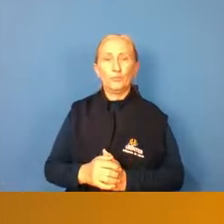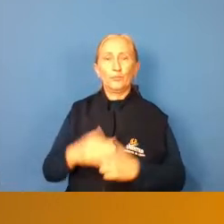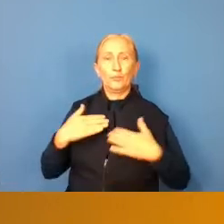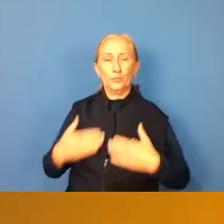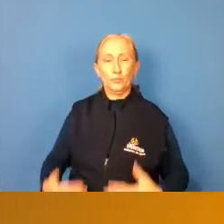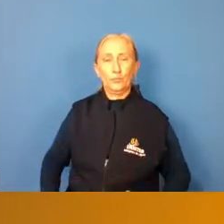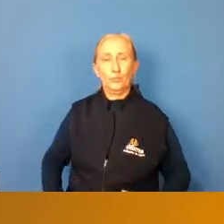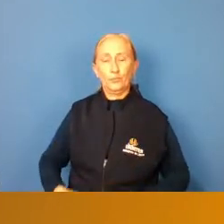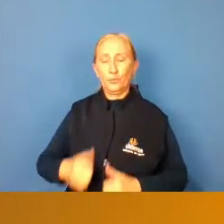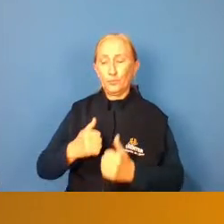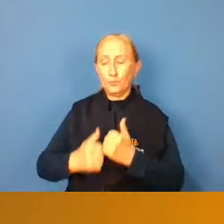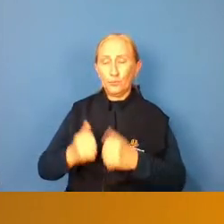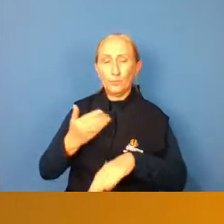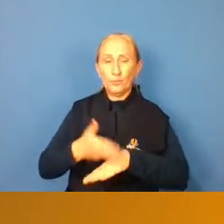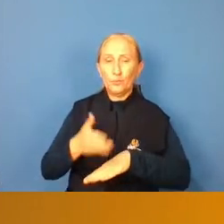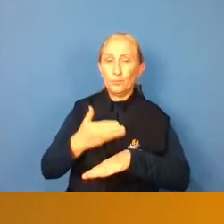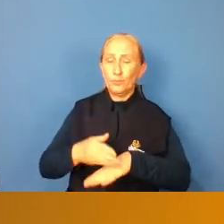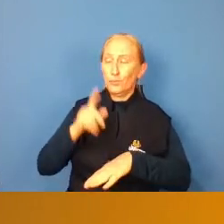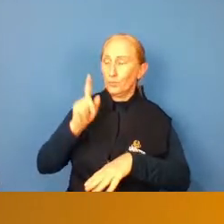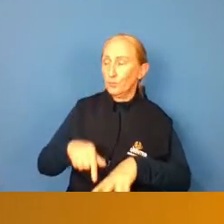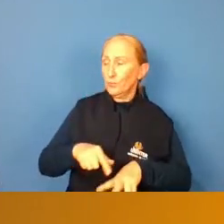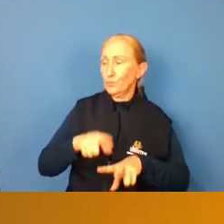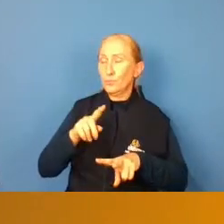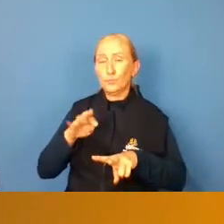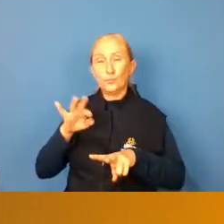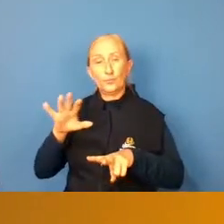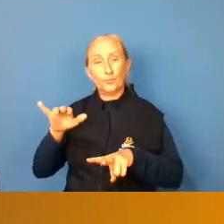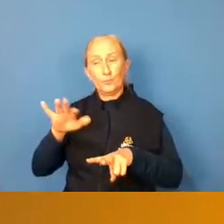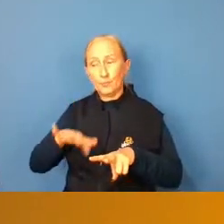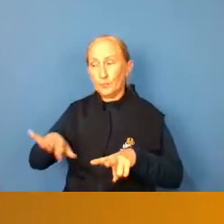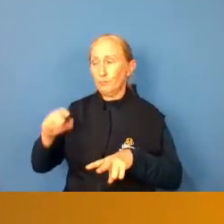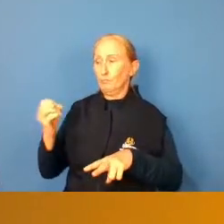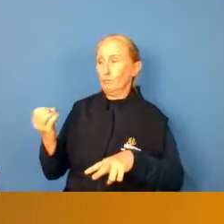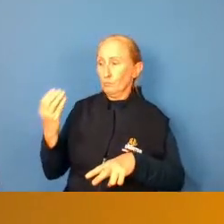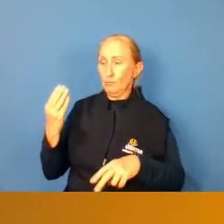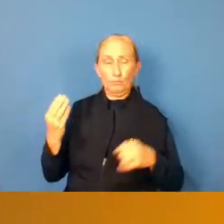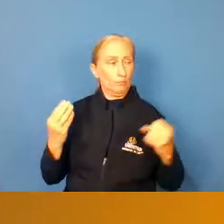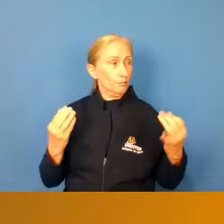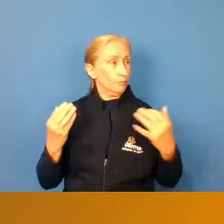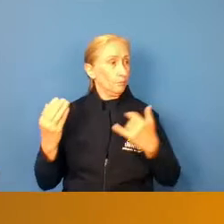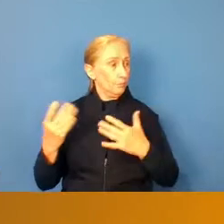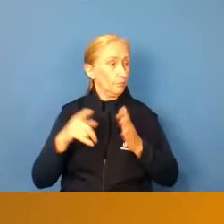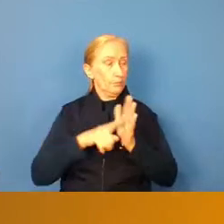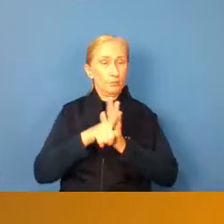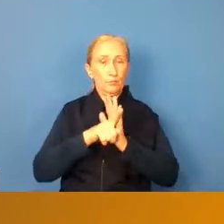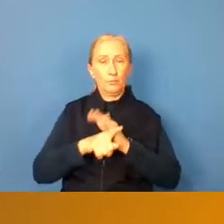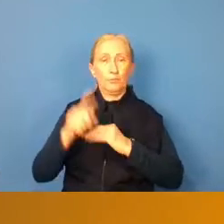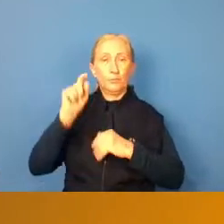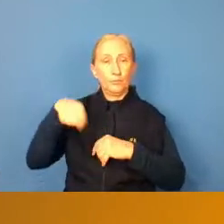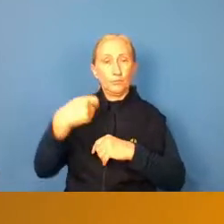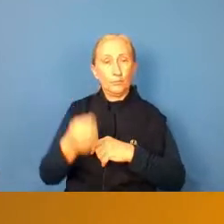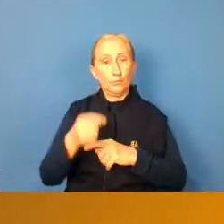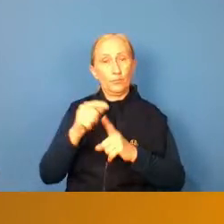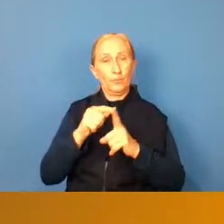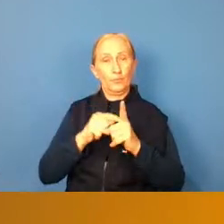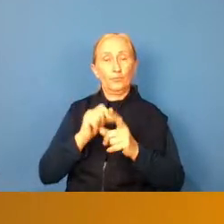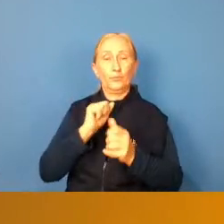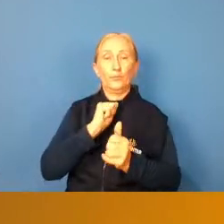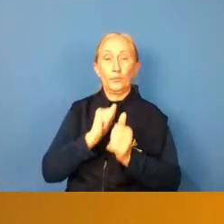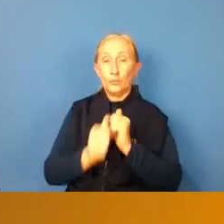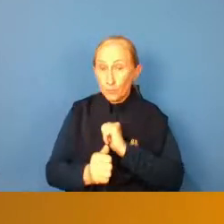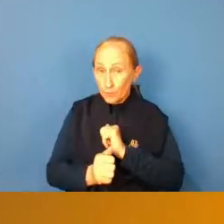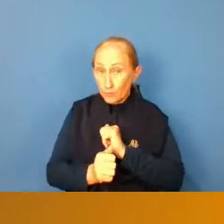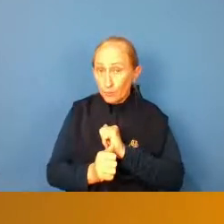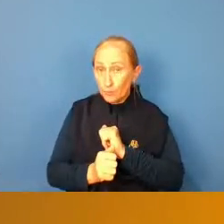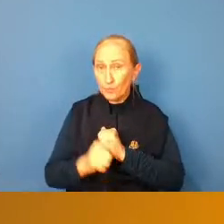exercício e biomecânica são as duas áreas que mais aparecem né na pesquisa a respeito dessa modalidade esportiva